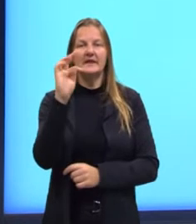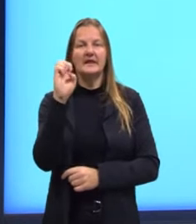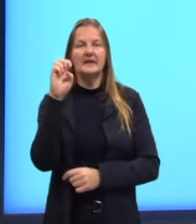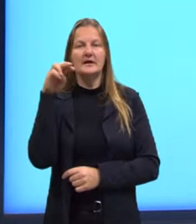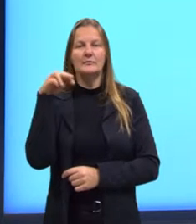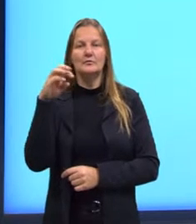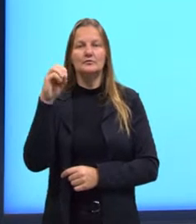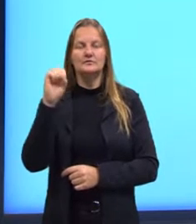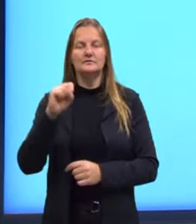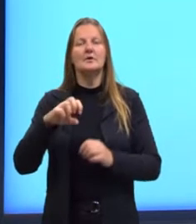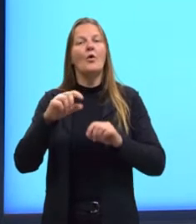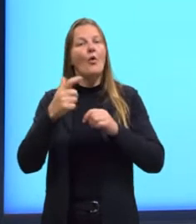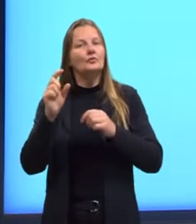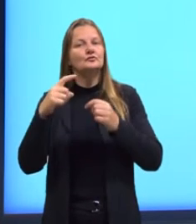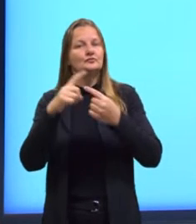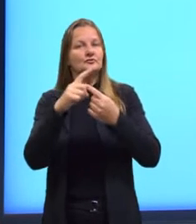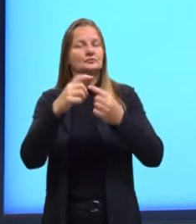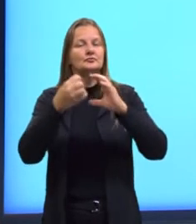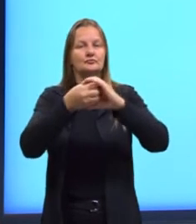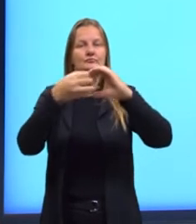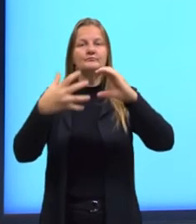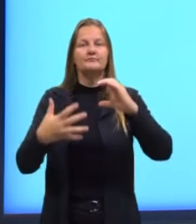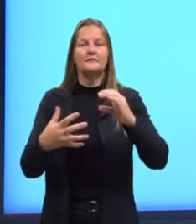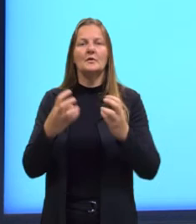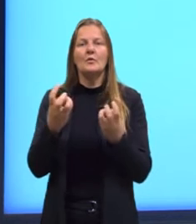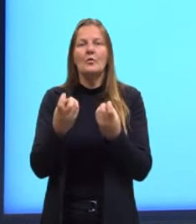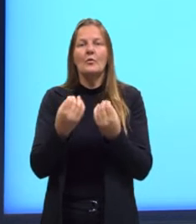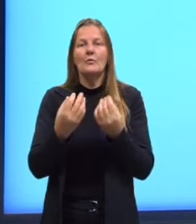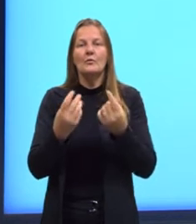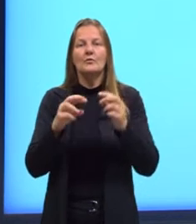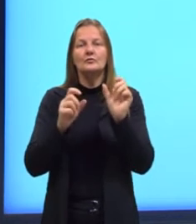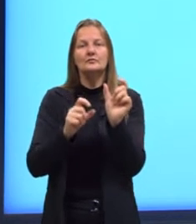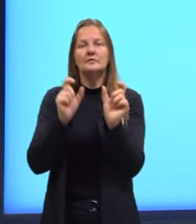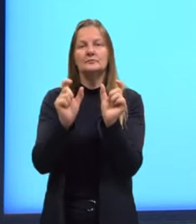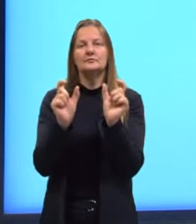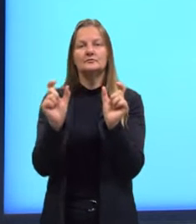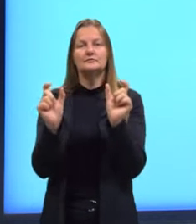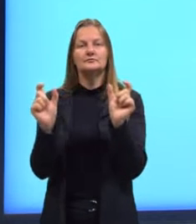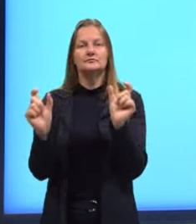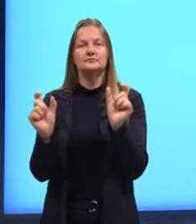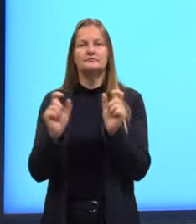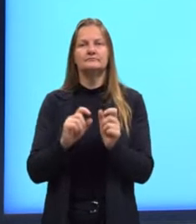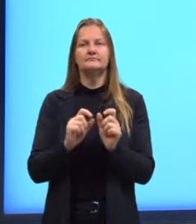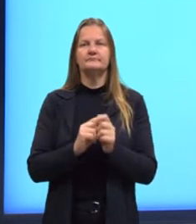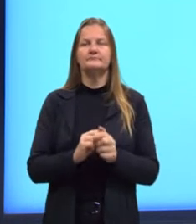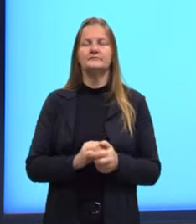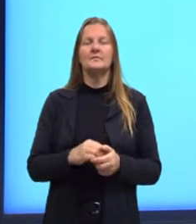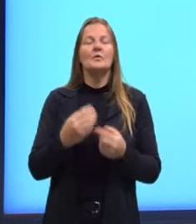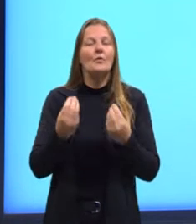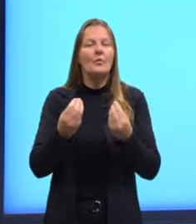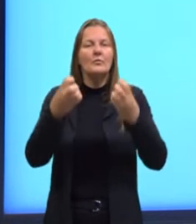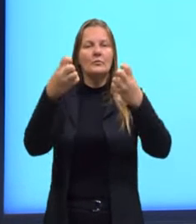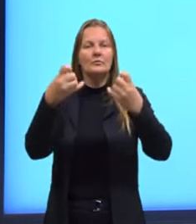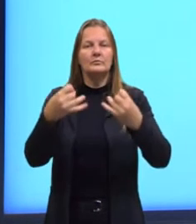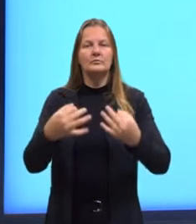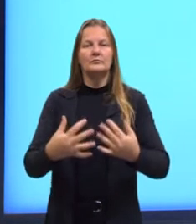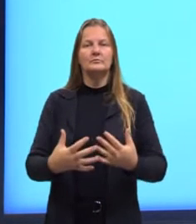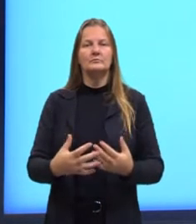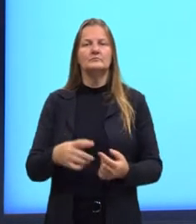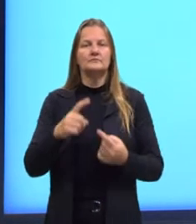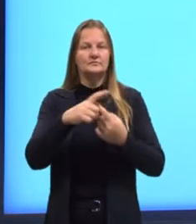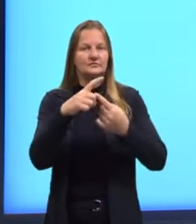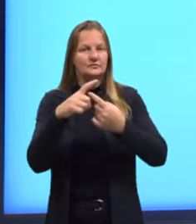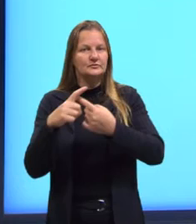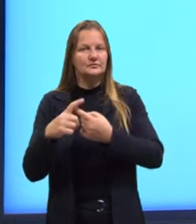classificação é de acordo com o comportamento dos termos. Então, nós temos os seguintes casos.